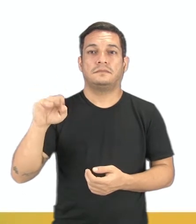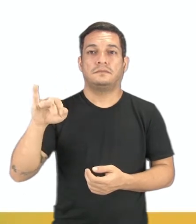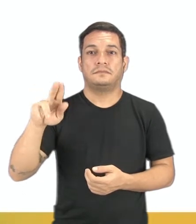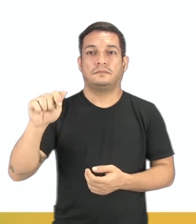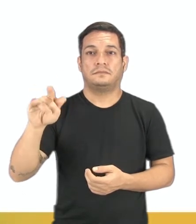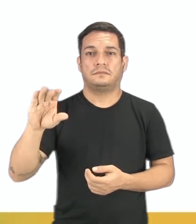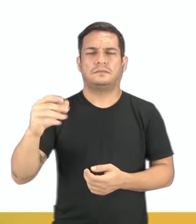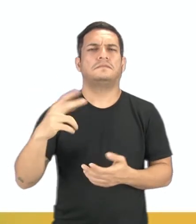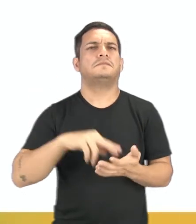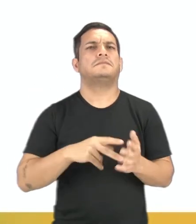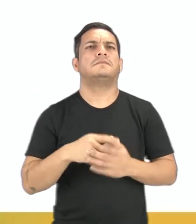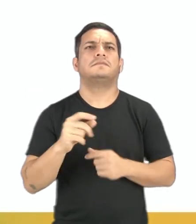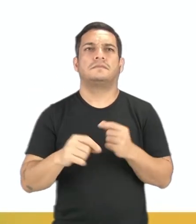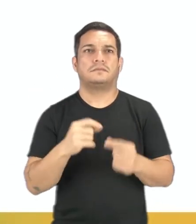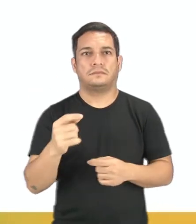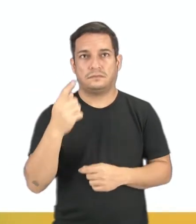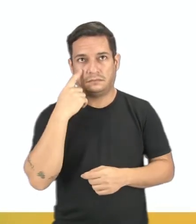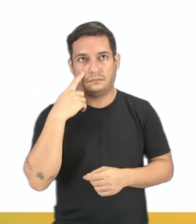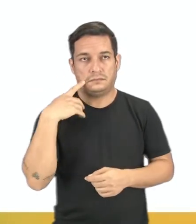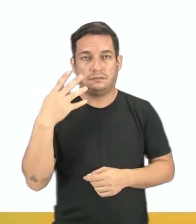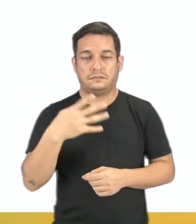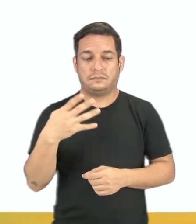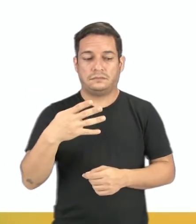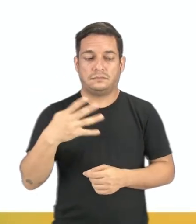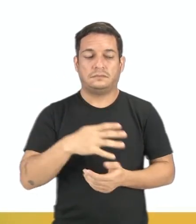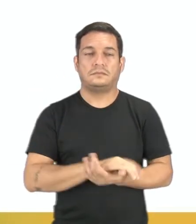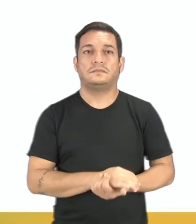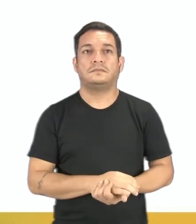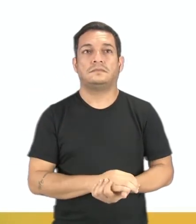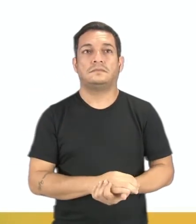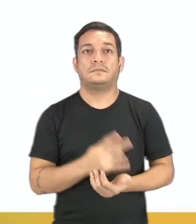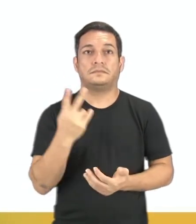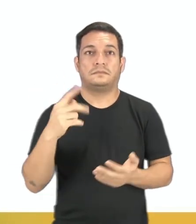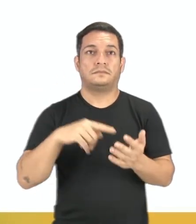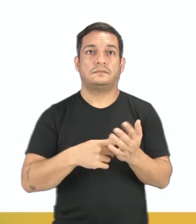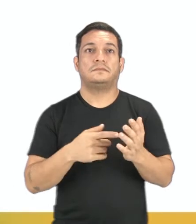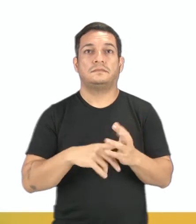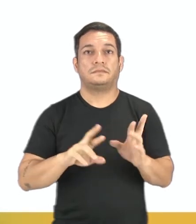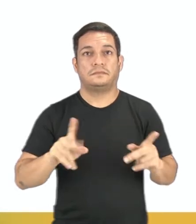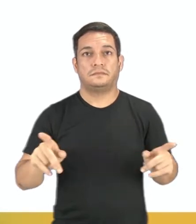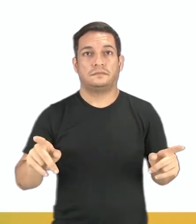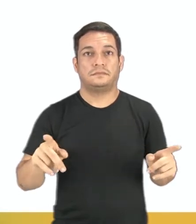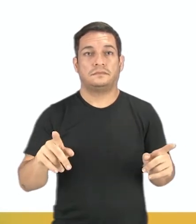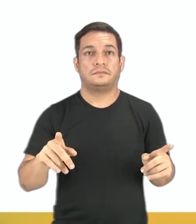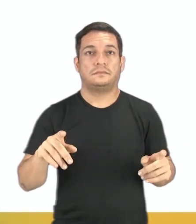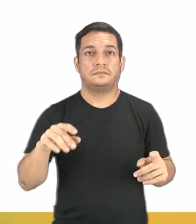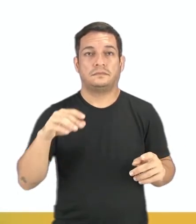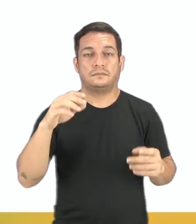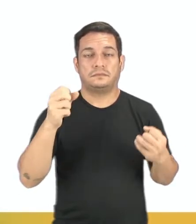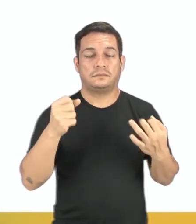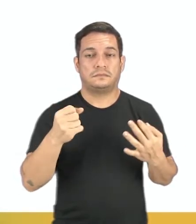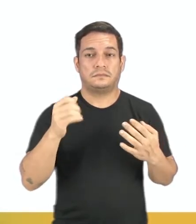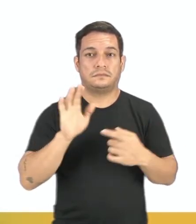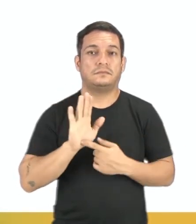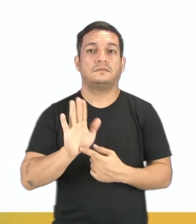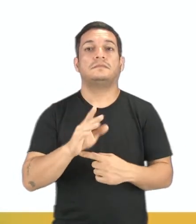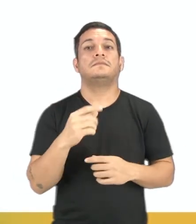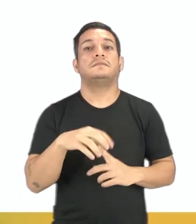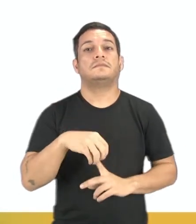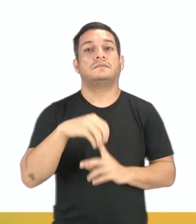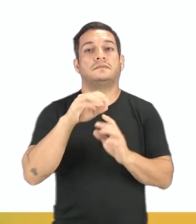O que quer dizer isso, professor? Então, vamos lá ao quarto postulado. Dois pontos distintos determinam uma